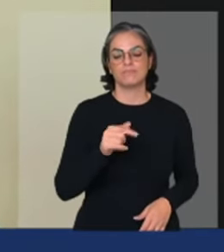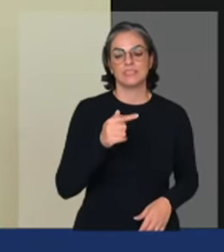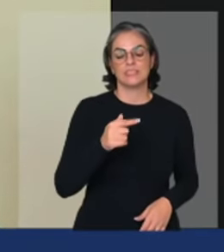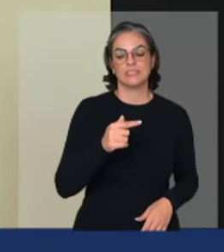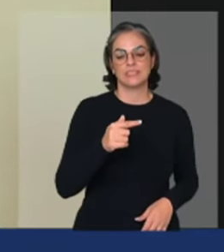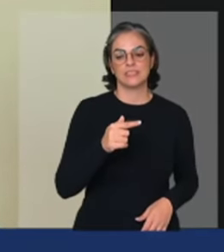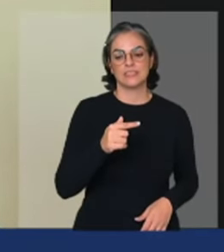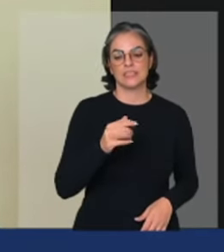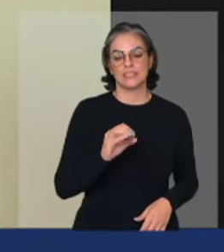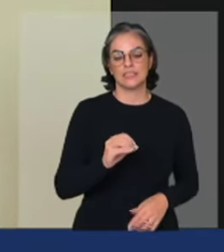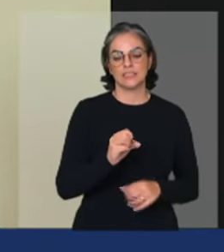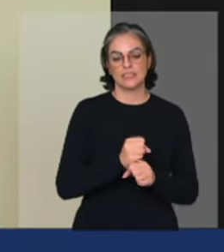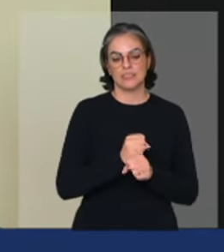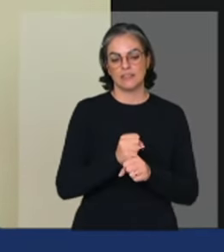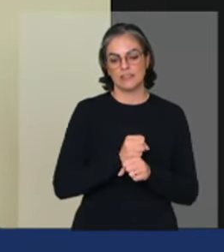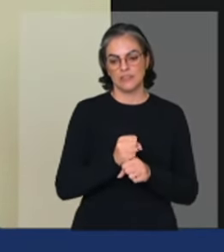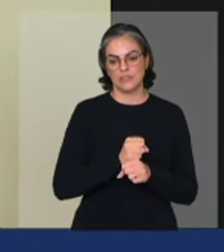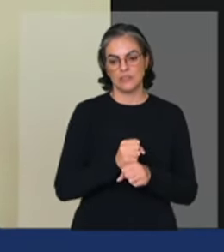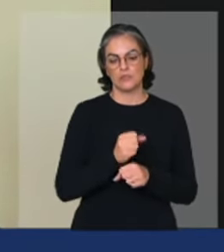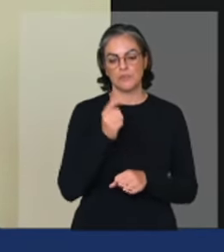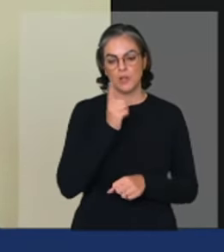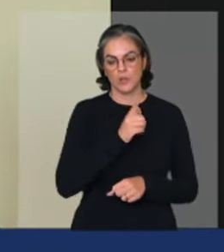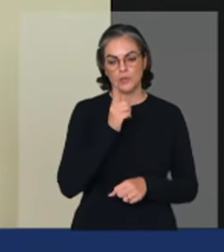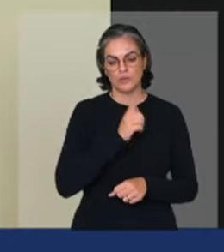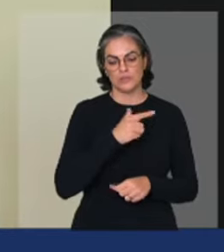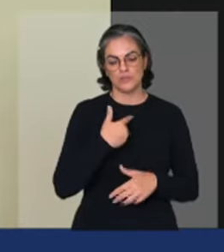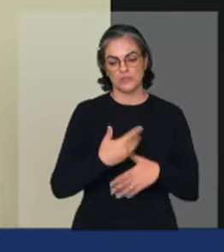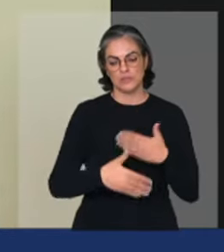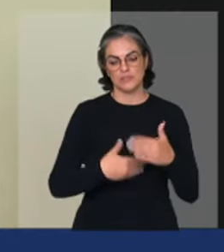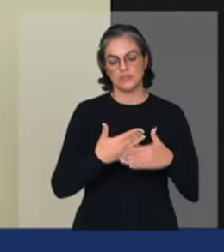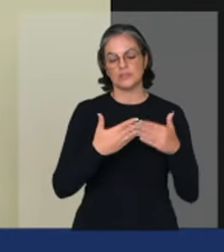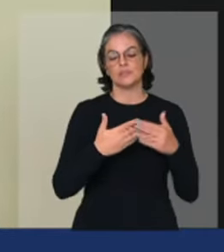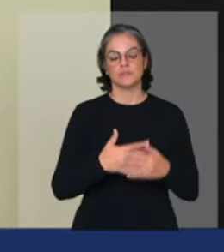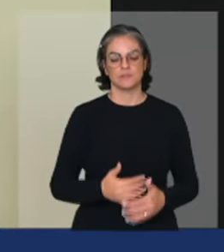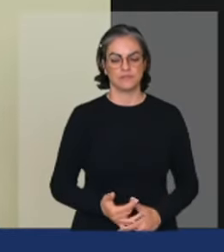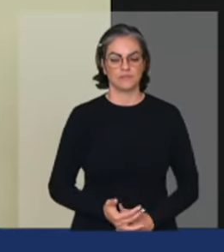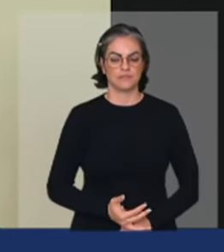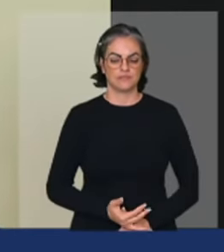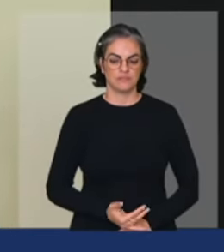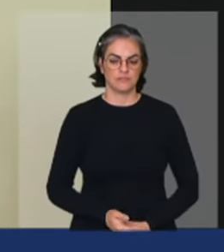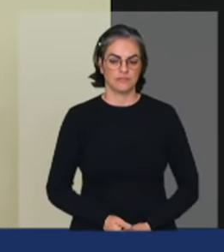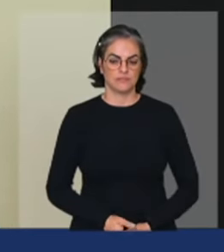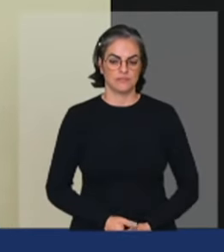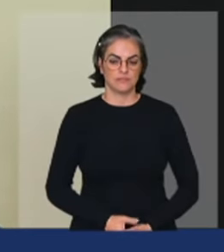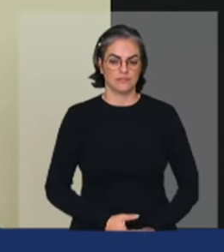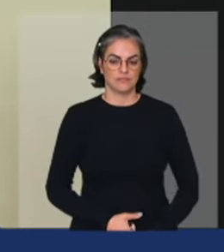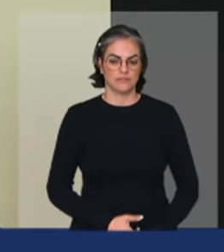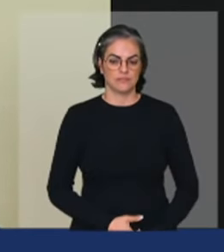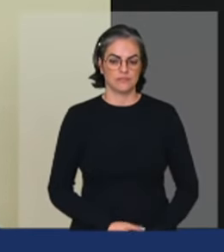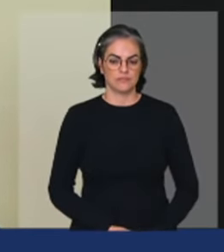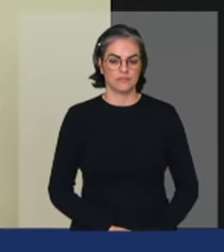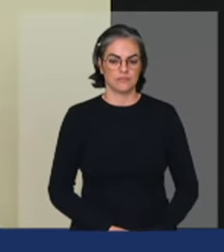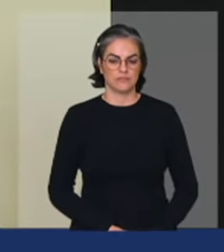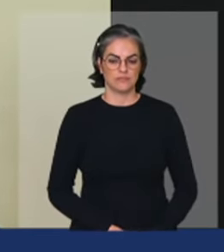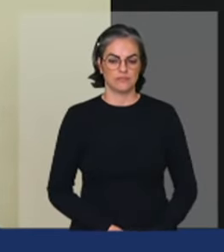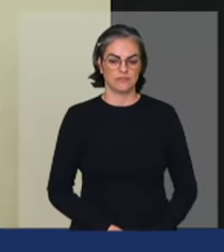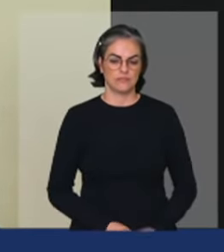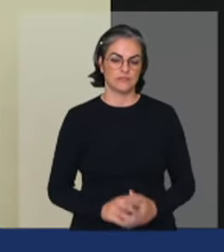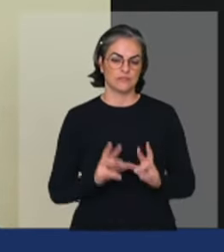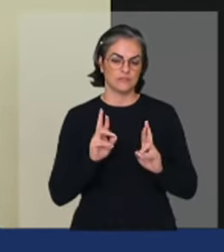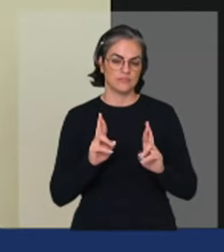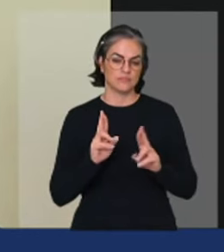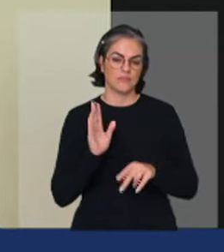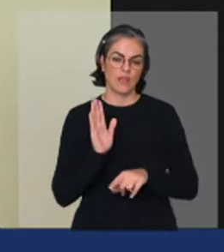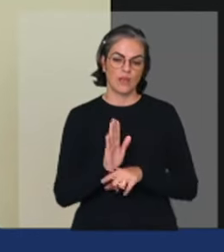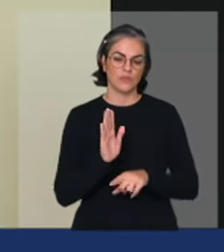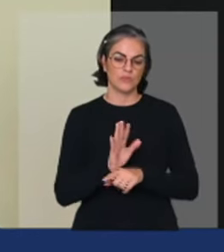os agricultores ter acesso às políticas públicas e talvez o extensionista é a primeira ou a última esperança do agricultor